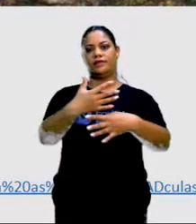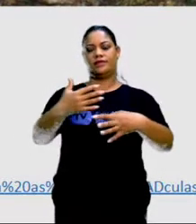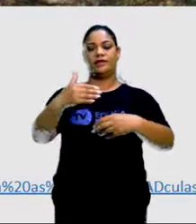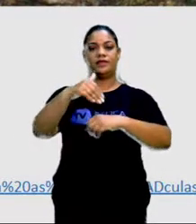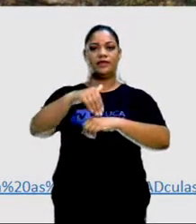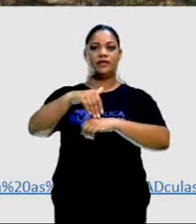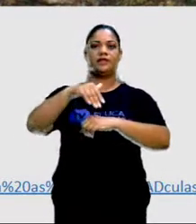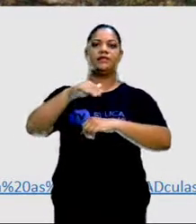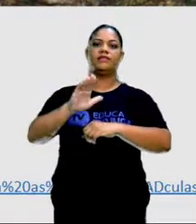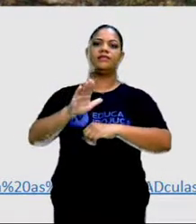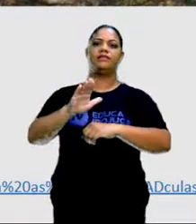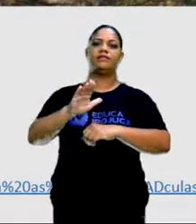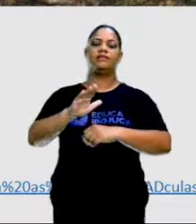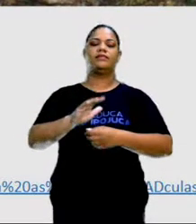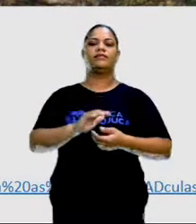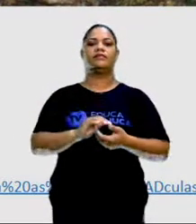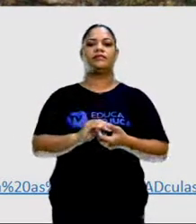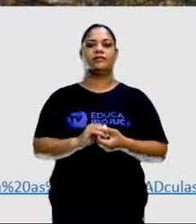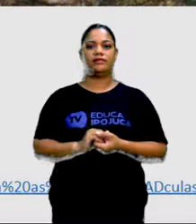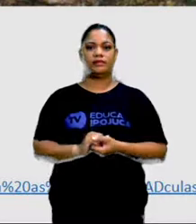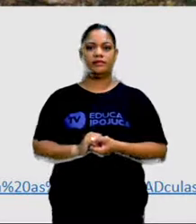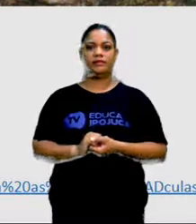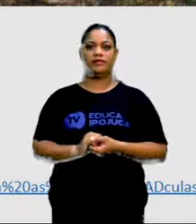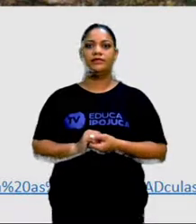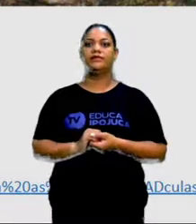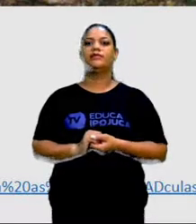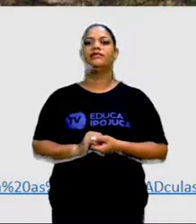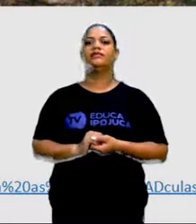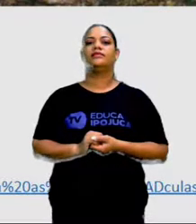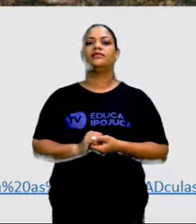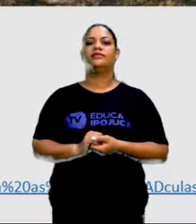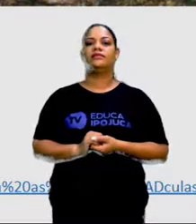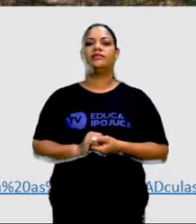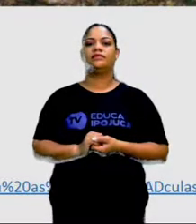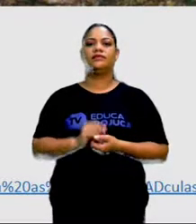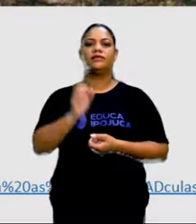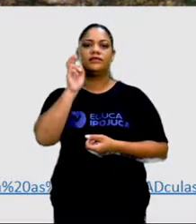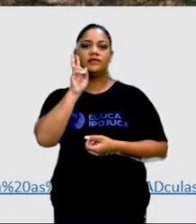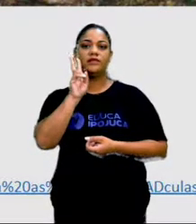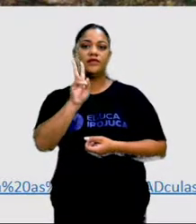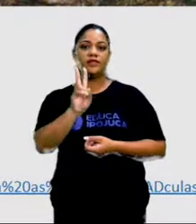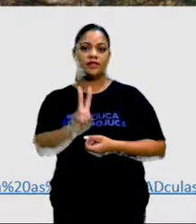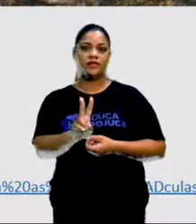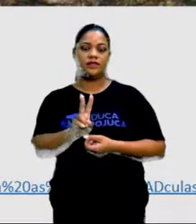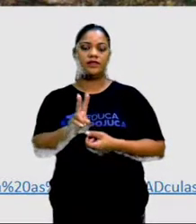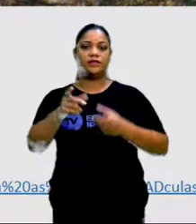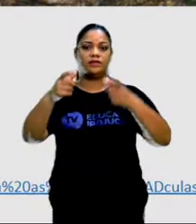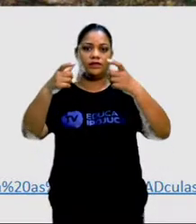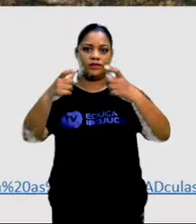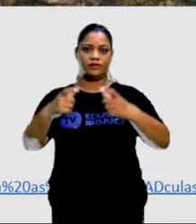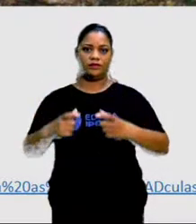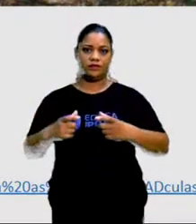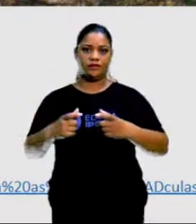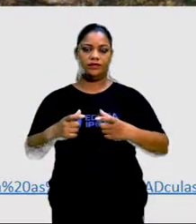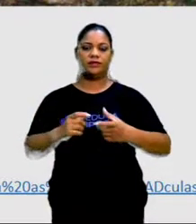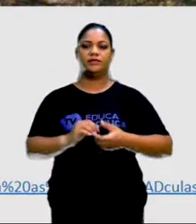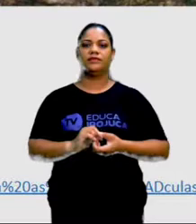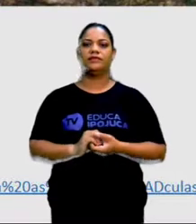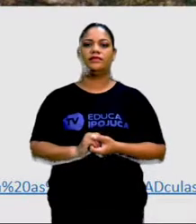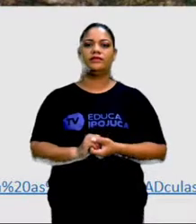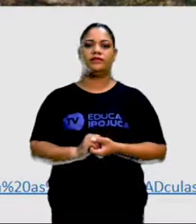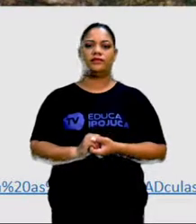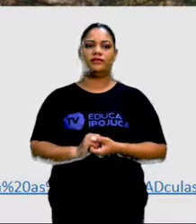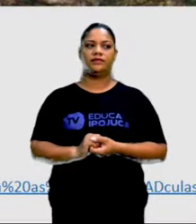vazão nos períodos secos. Então quando a gente vê que essa área, essa zona de recarga,